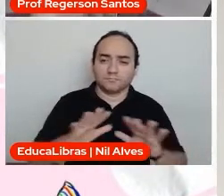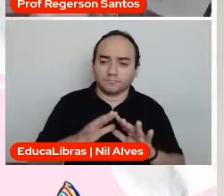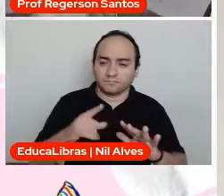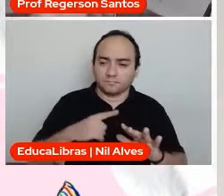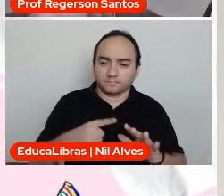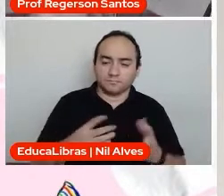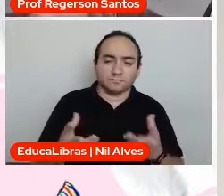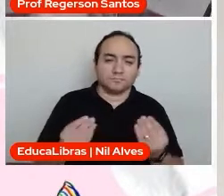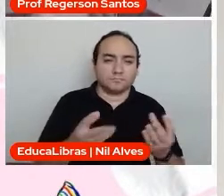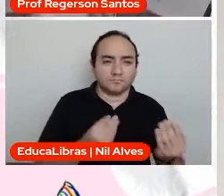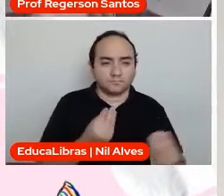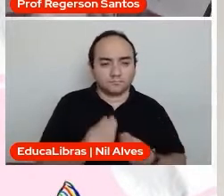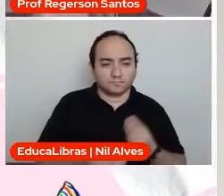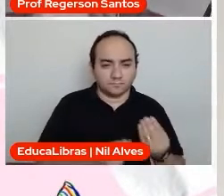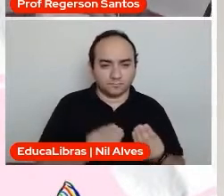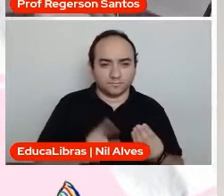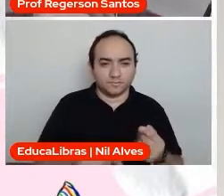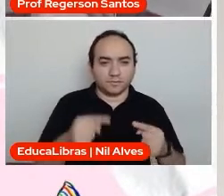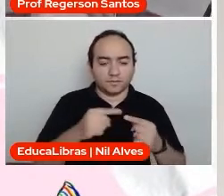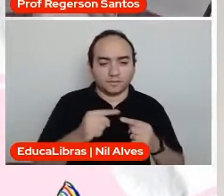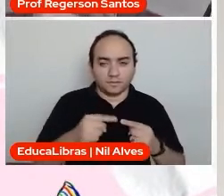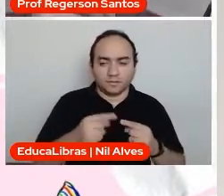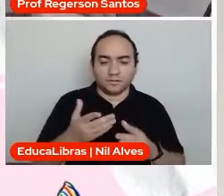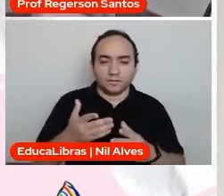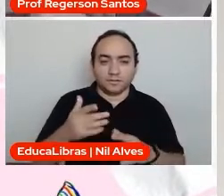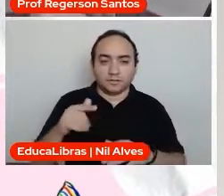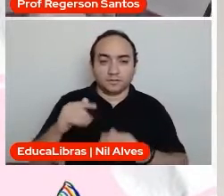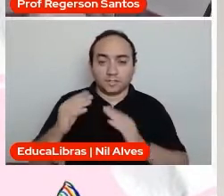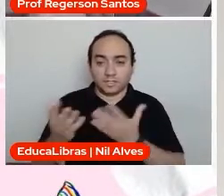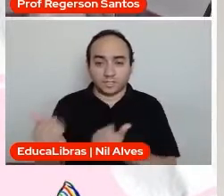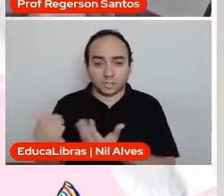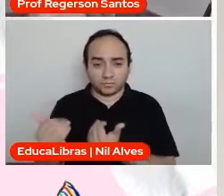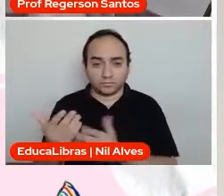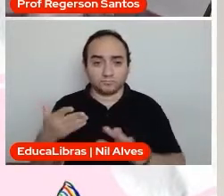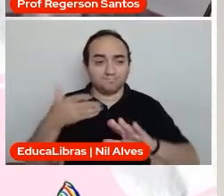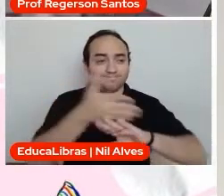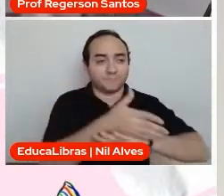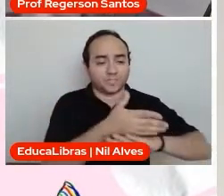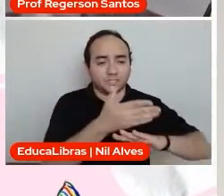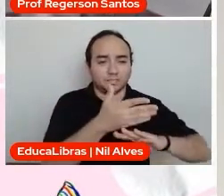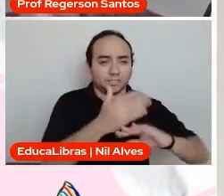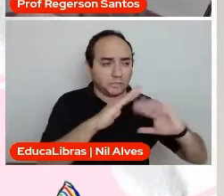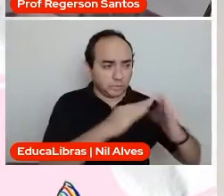jovens que estão saindo para trabalhar. e isso é grave, é grave, porque